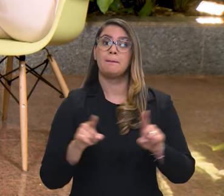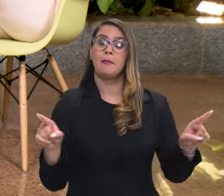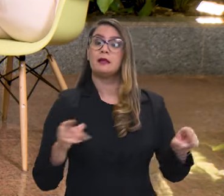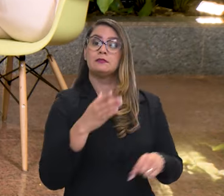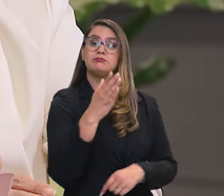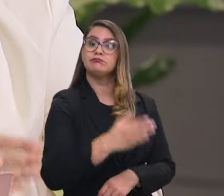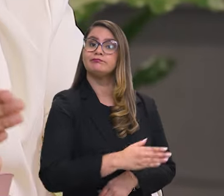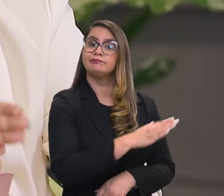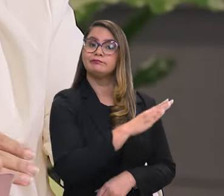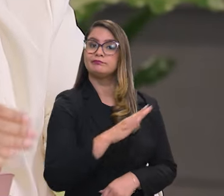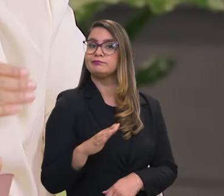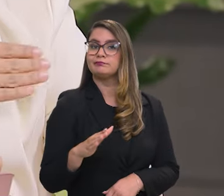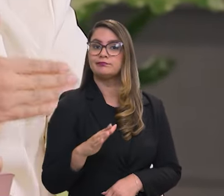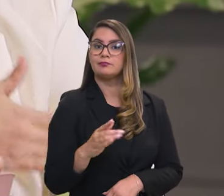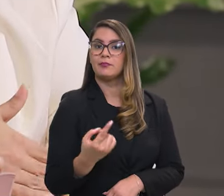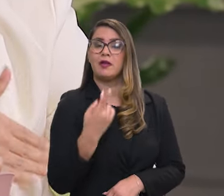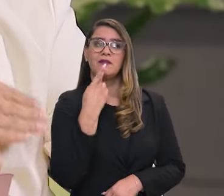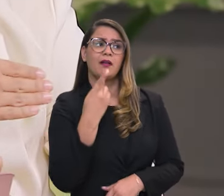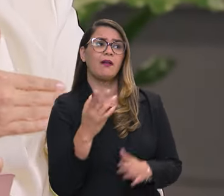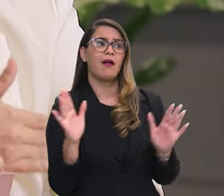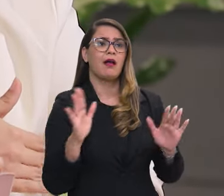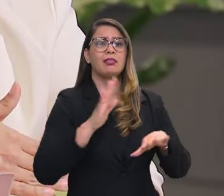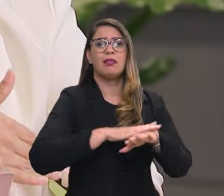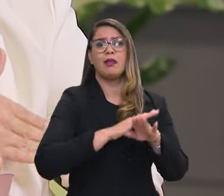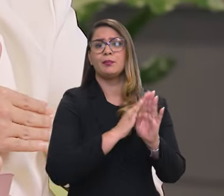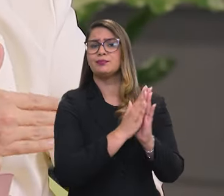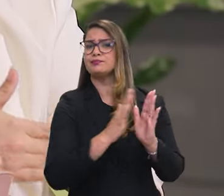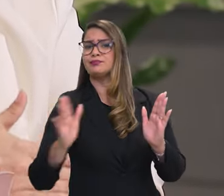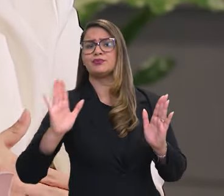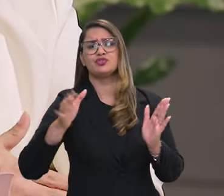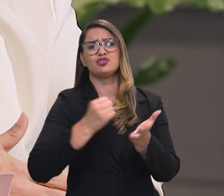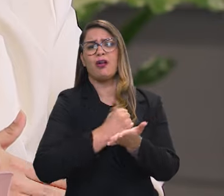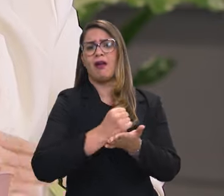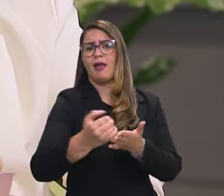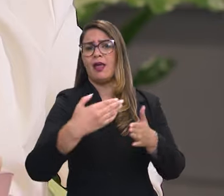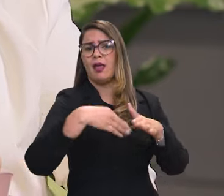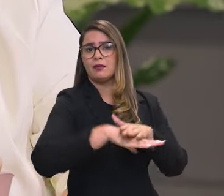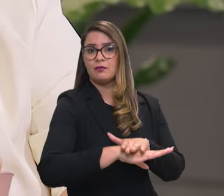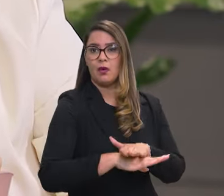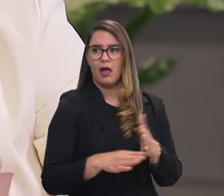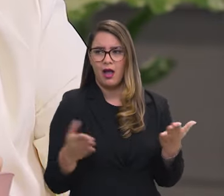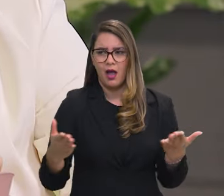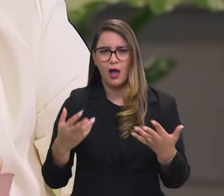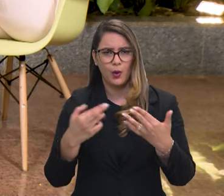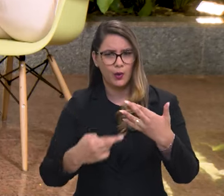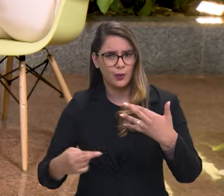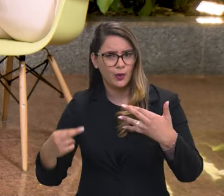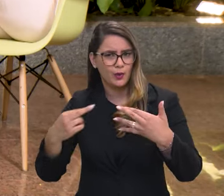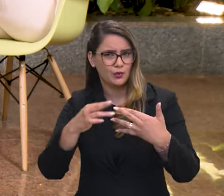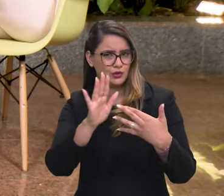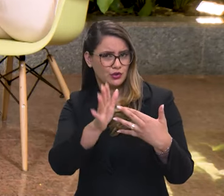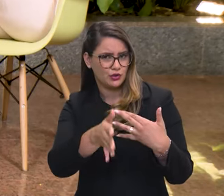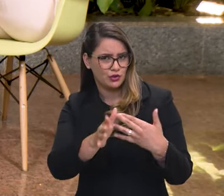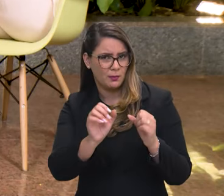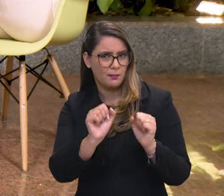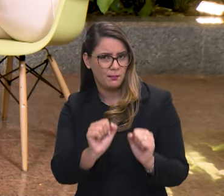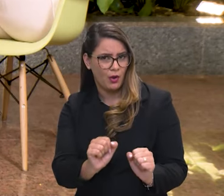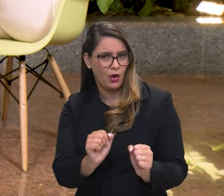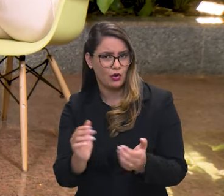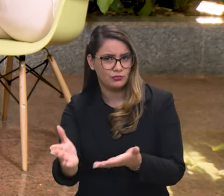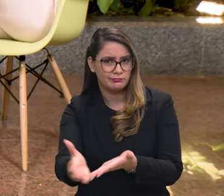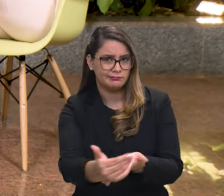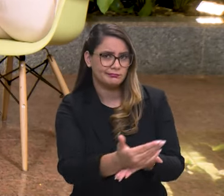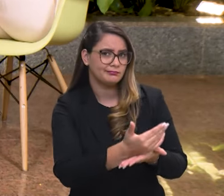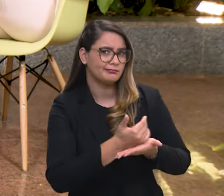tinham sido anuladas, na verdade, naquela alegação ali de prescrição. Eu queria saber se esse recurso, ele já